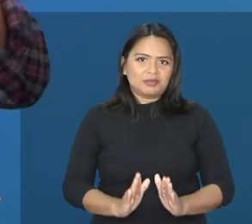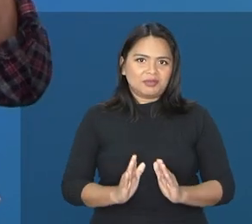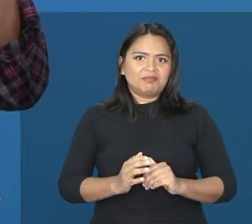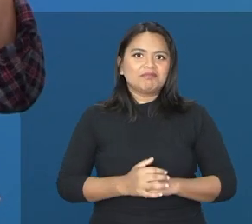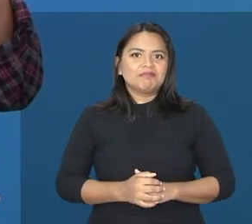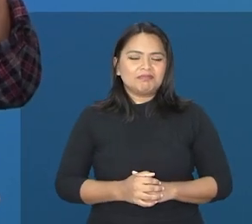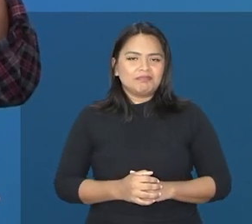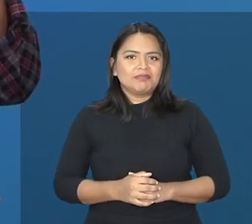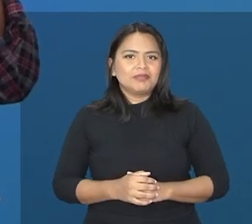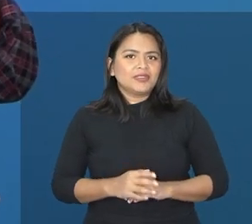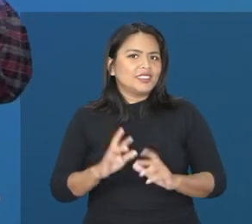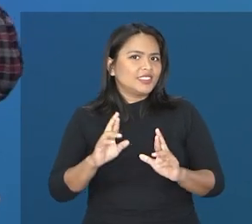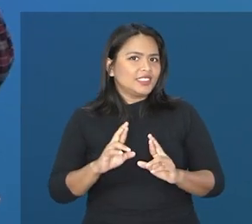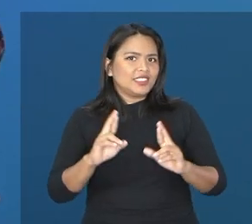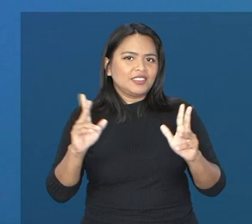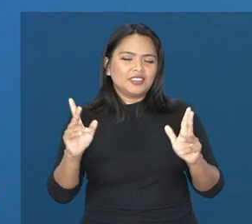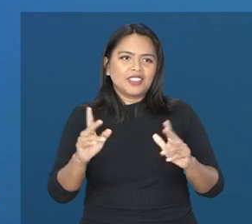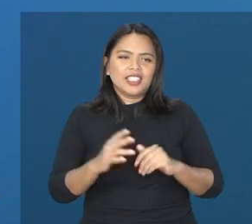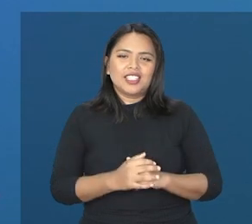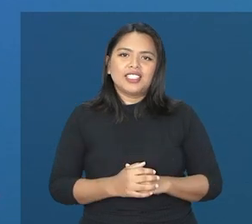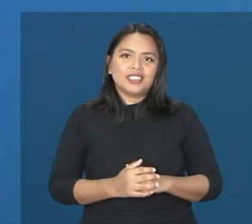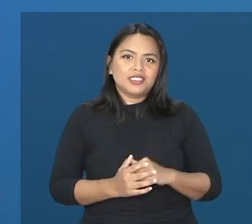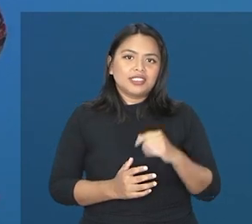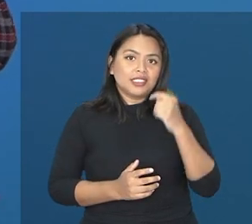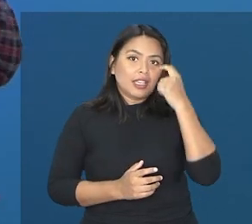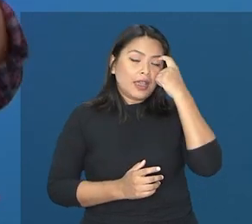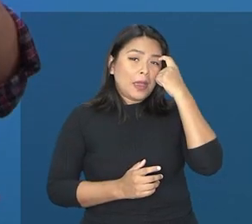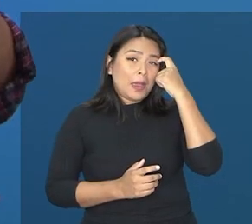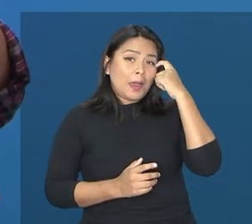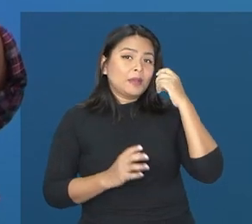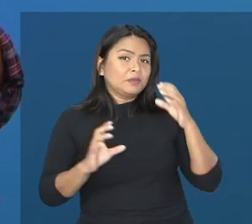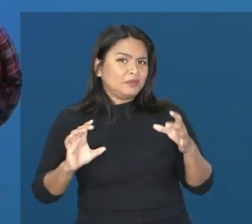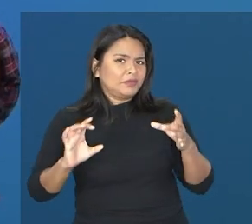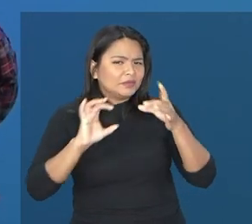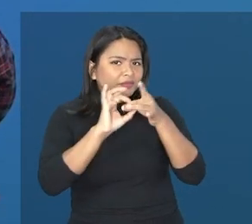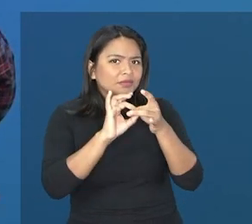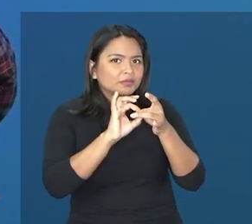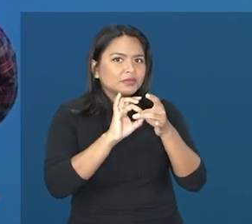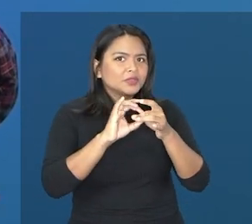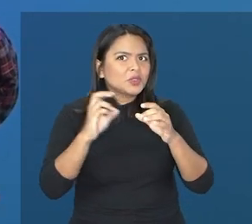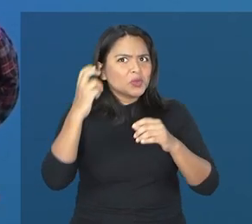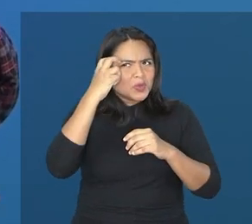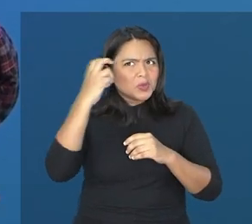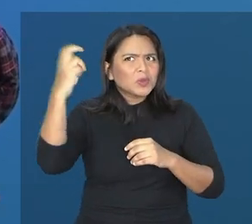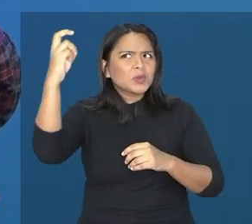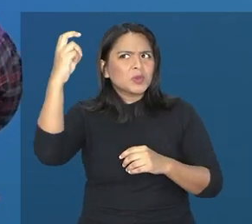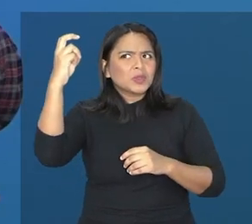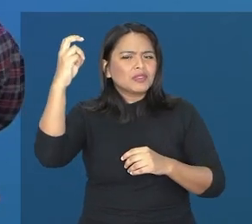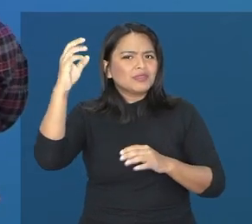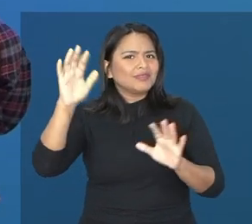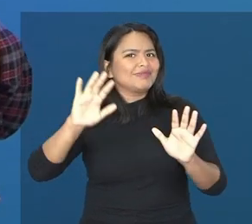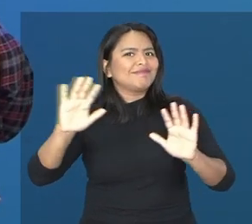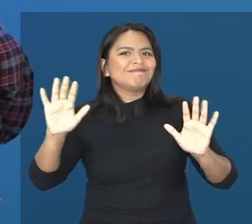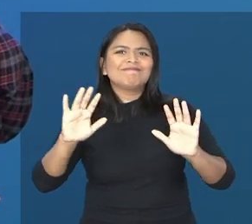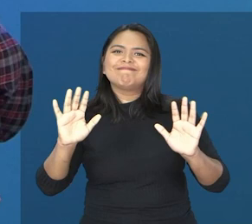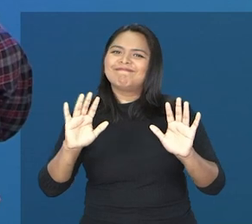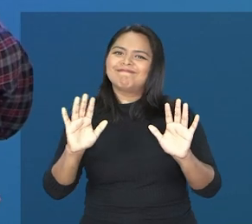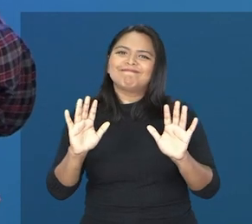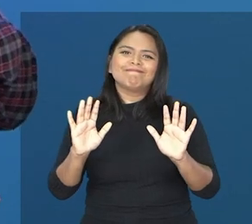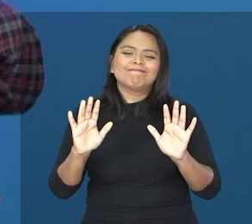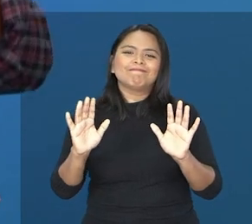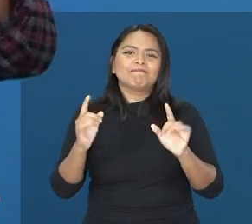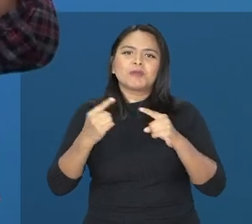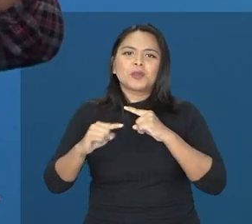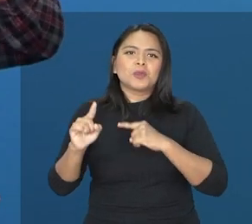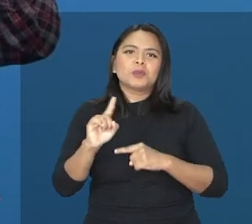Então, é o ponto fora da curva. Ele não pode ser incluído nem nessa categoria de superdotado, porque ele é realmente um ponto fora da